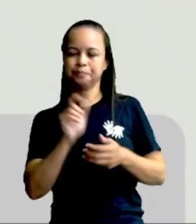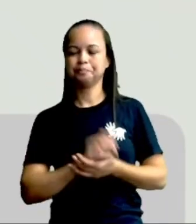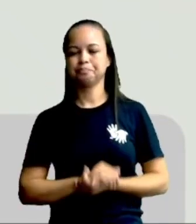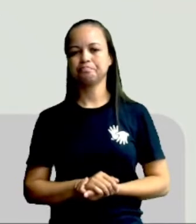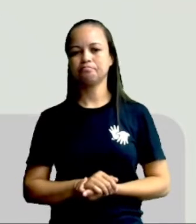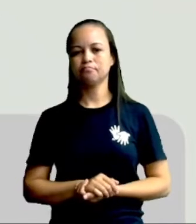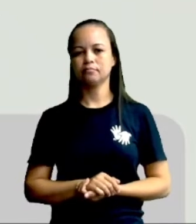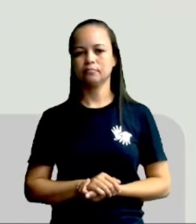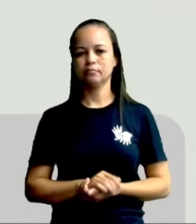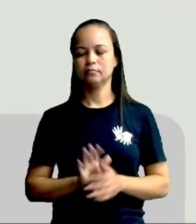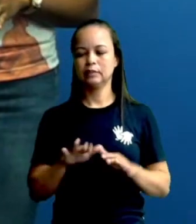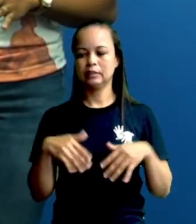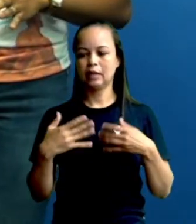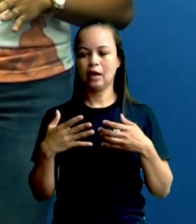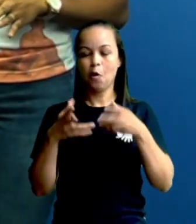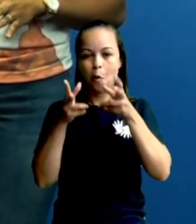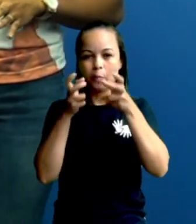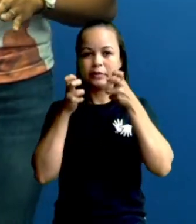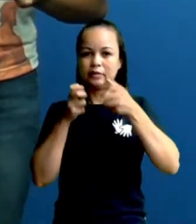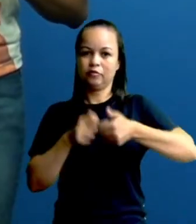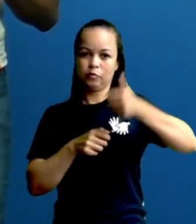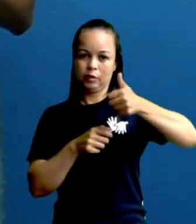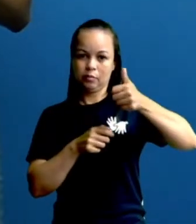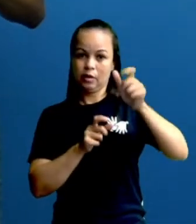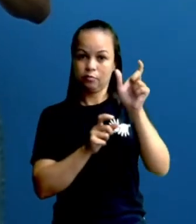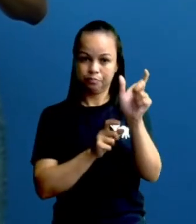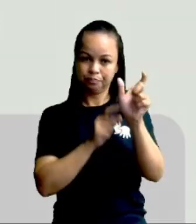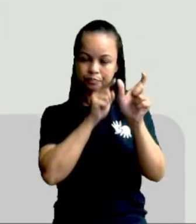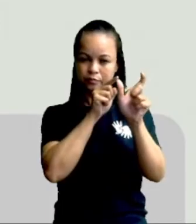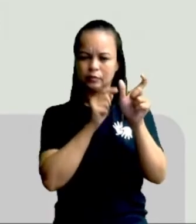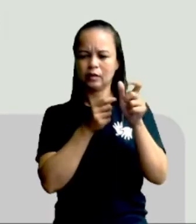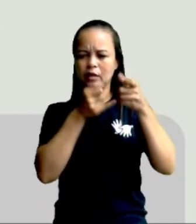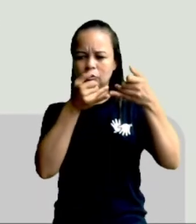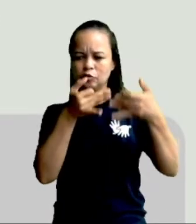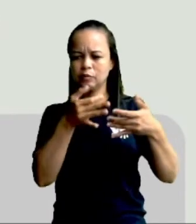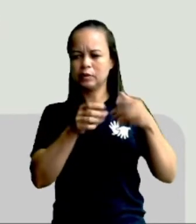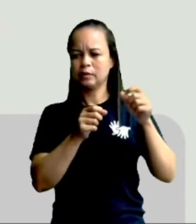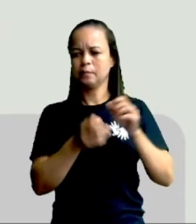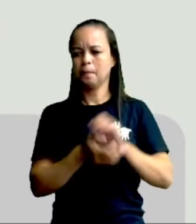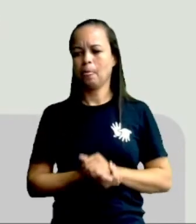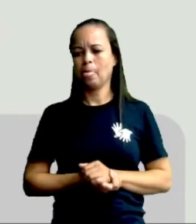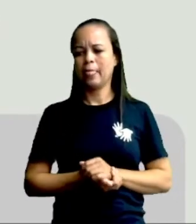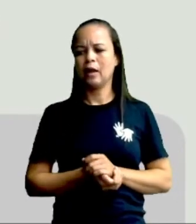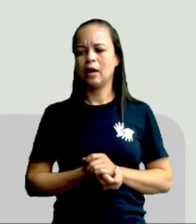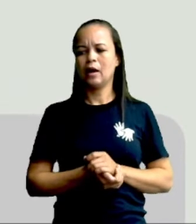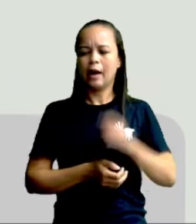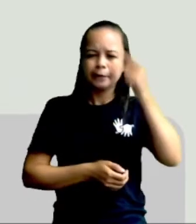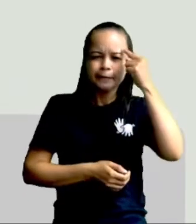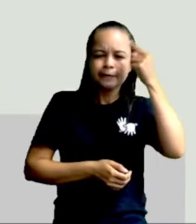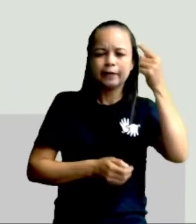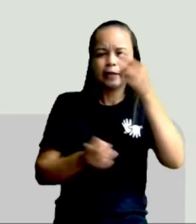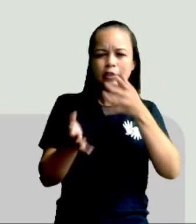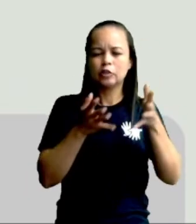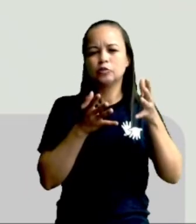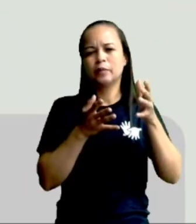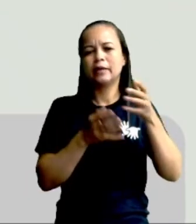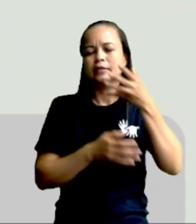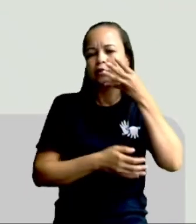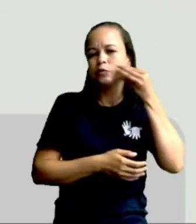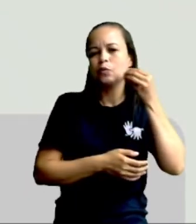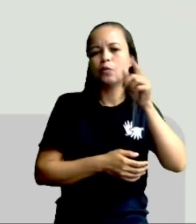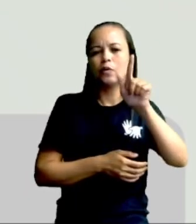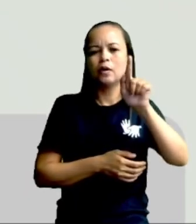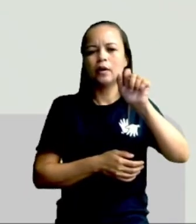Bom, dá uma olhadinha nesse primeiro. Porque ele diz assim, qual é a ideia que expressa nesse balão aí do